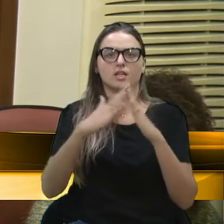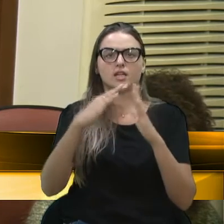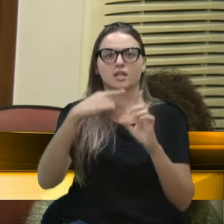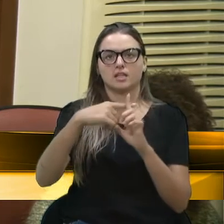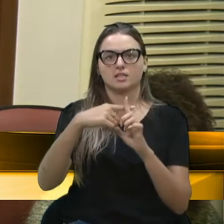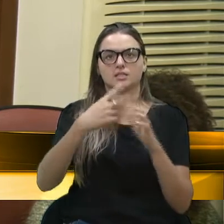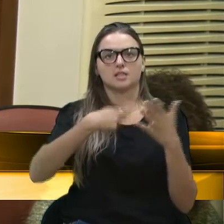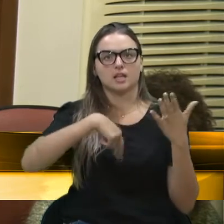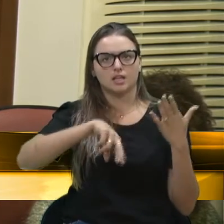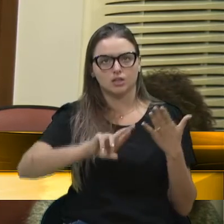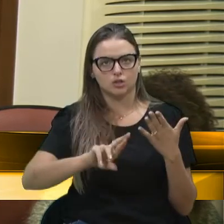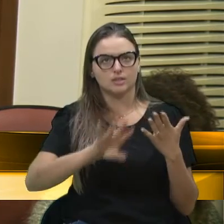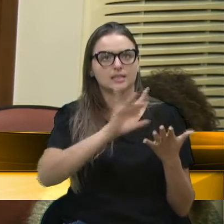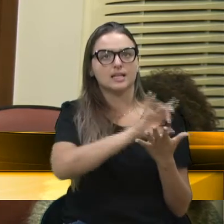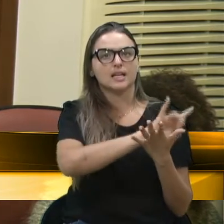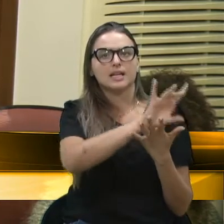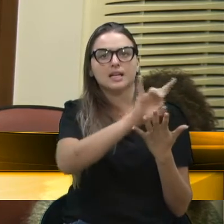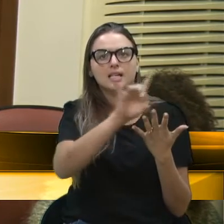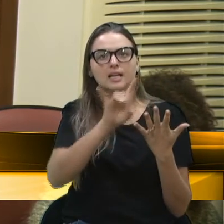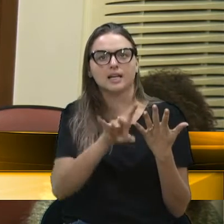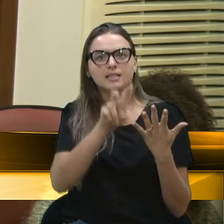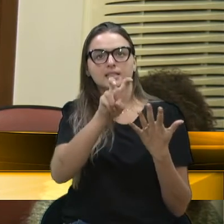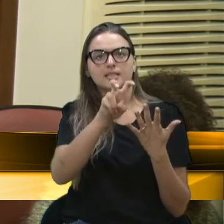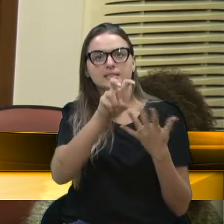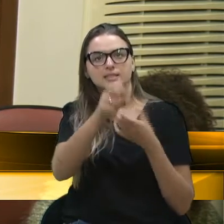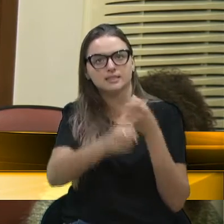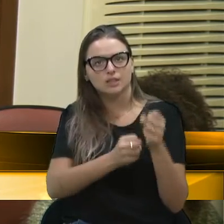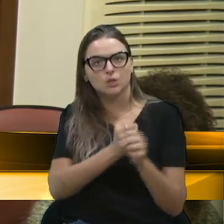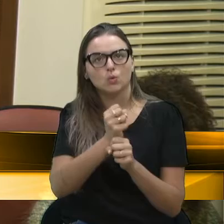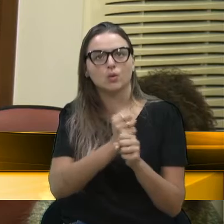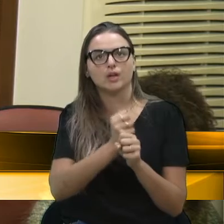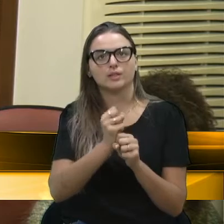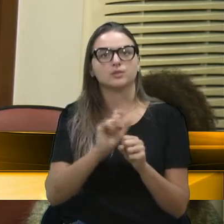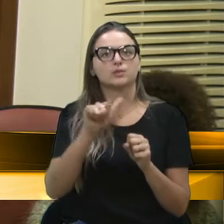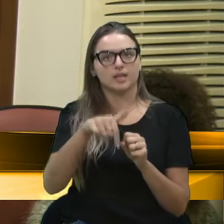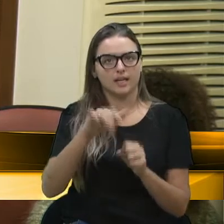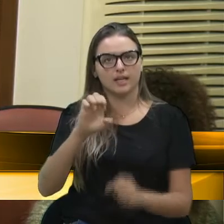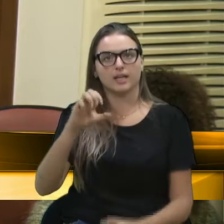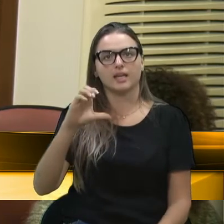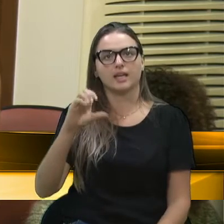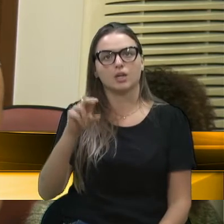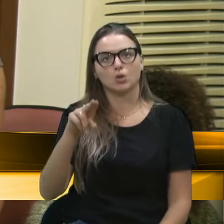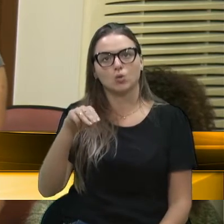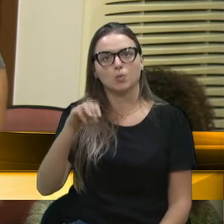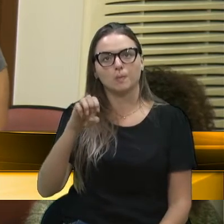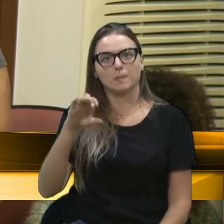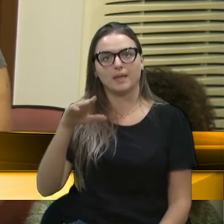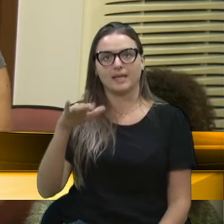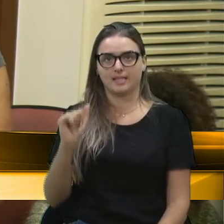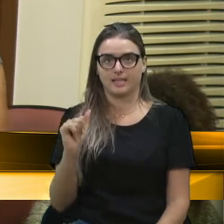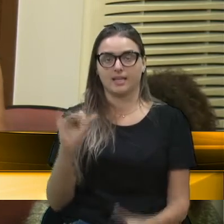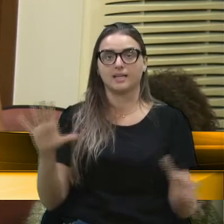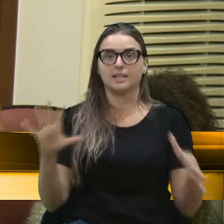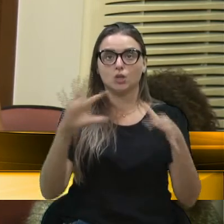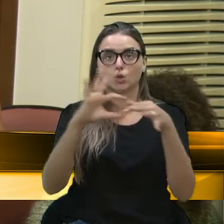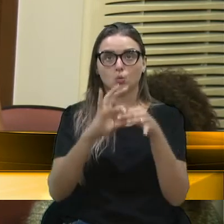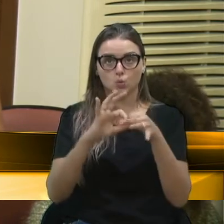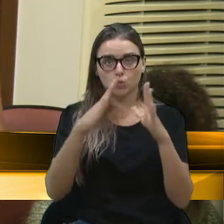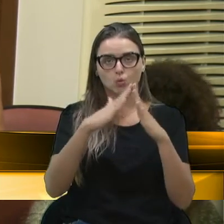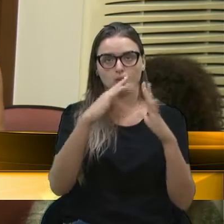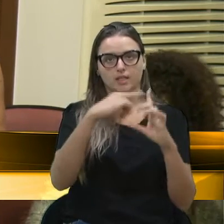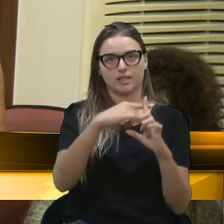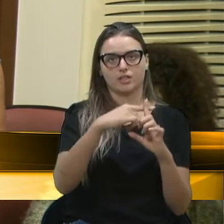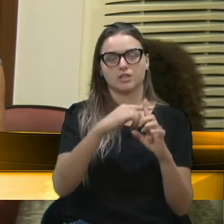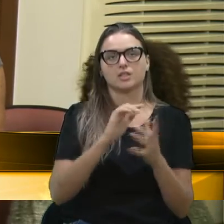A cada cinco anos tem uma campanha em ela é ecumênica e, esse ano, ela é ecumênica. E ela traz como tema fraternidade,